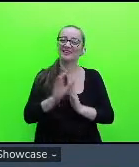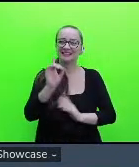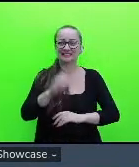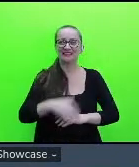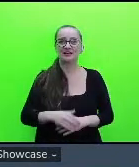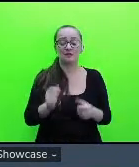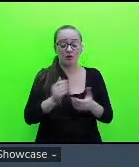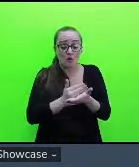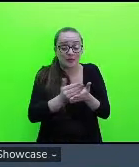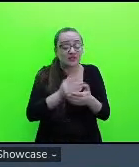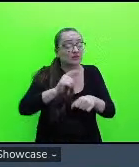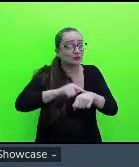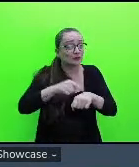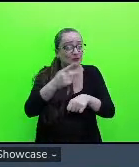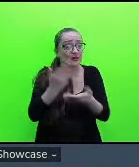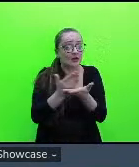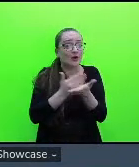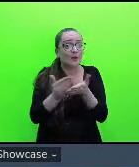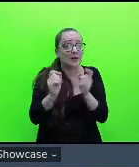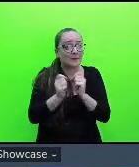vou apresentação tá bem